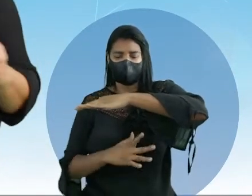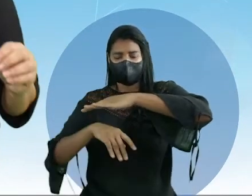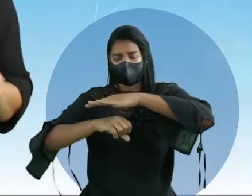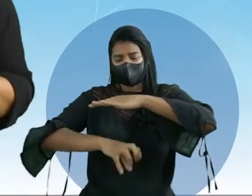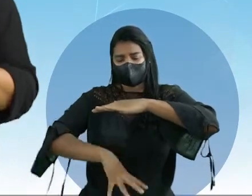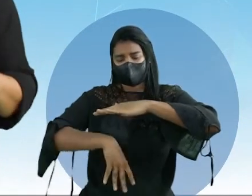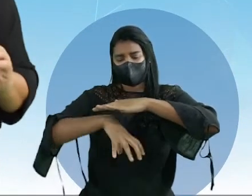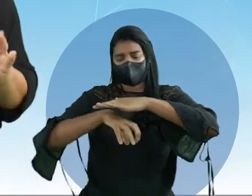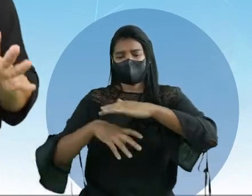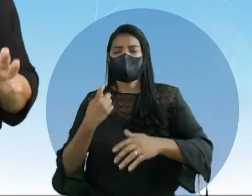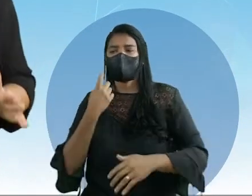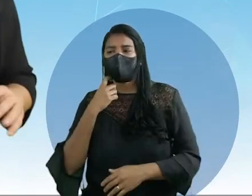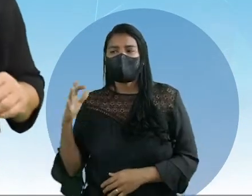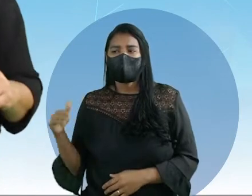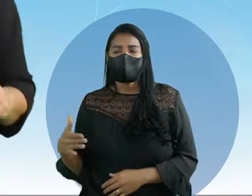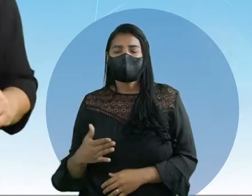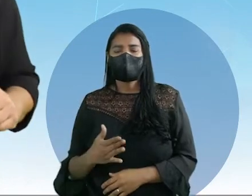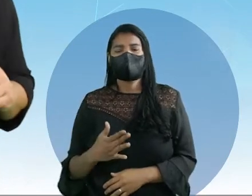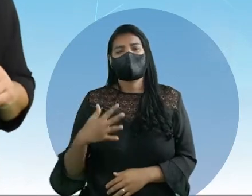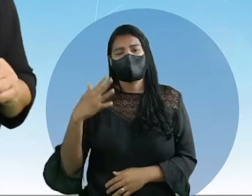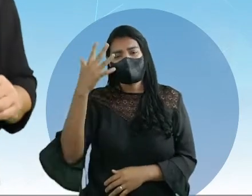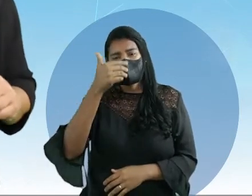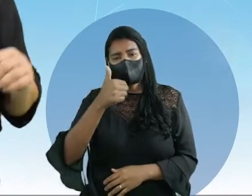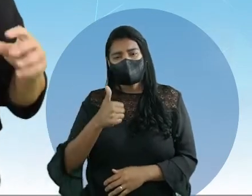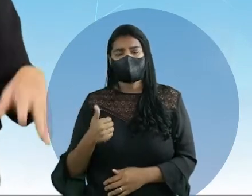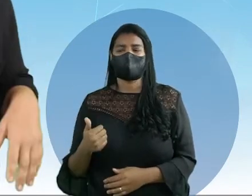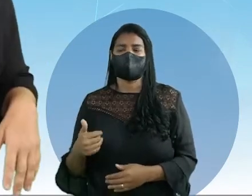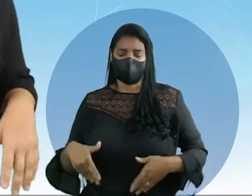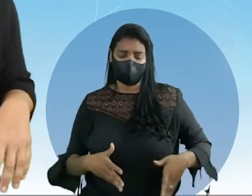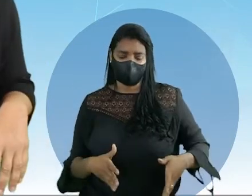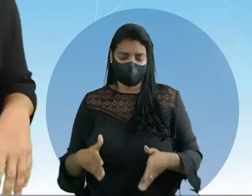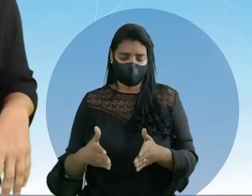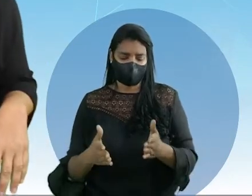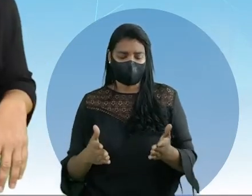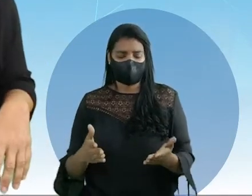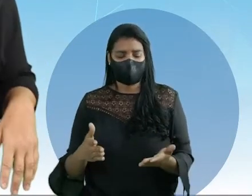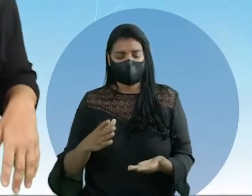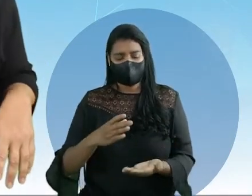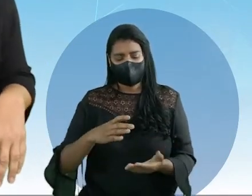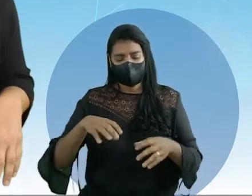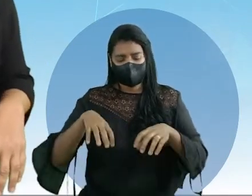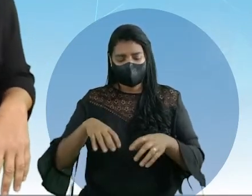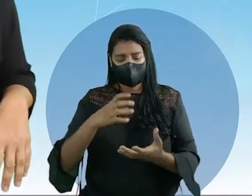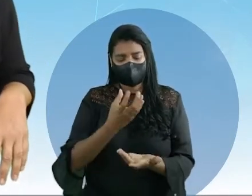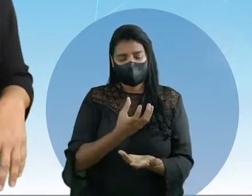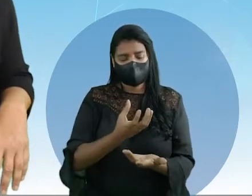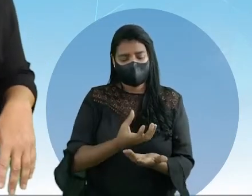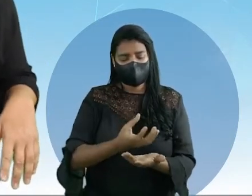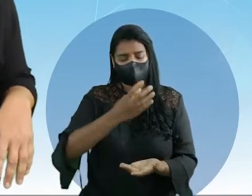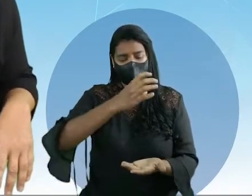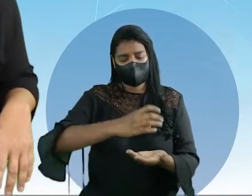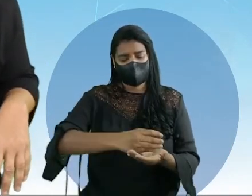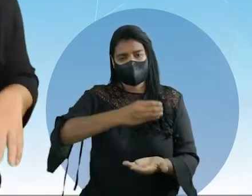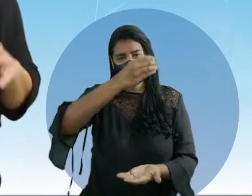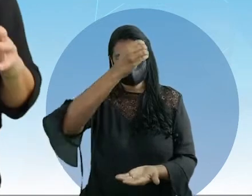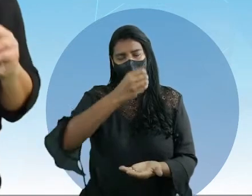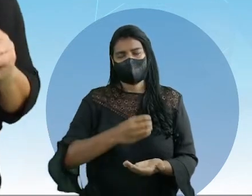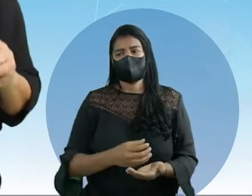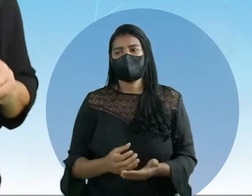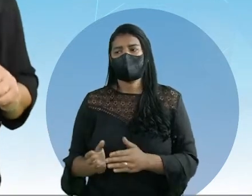vida marinha belíssima aí nesse nosso rio, nossas ilhas. Então, a outra,